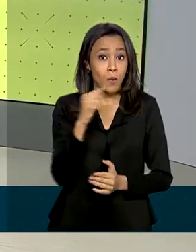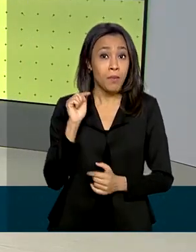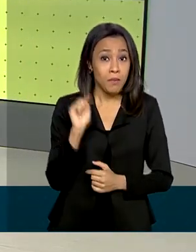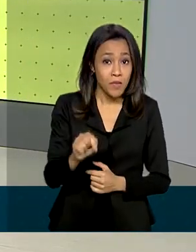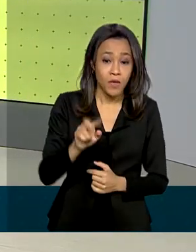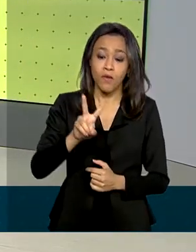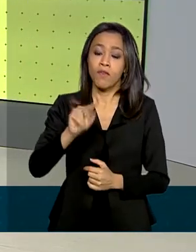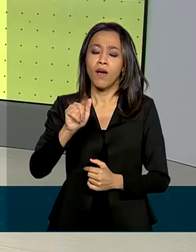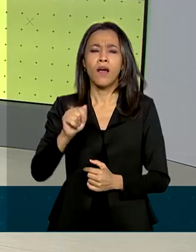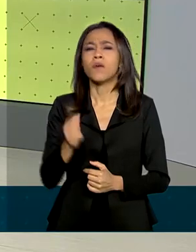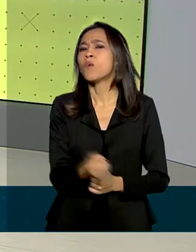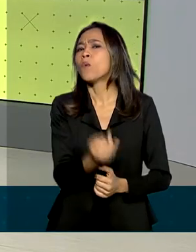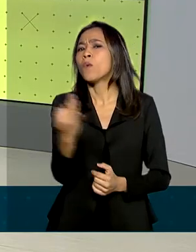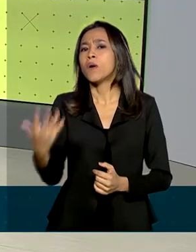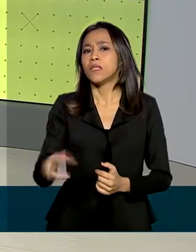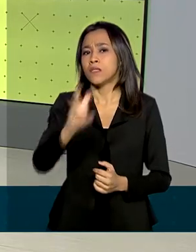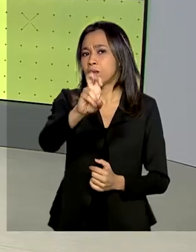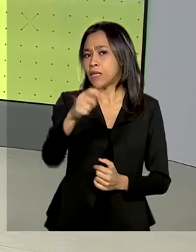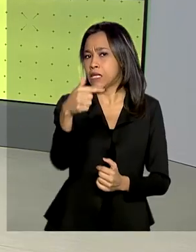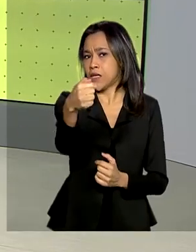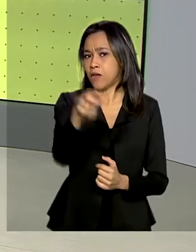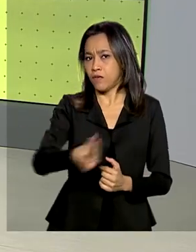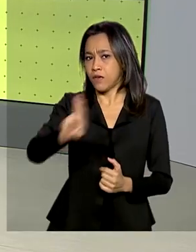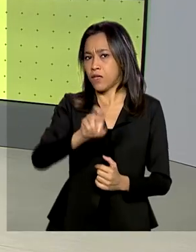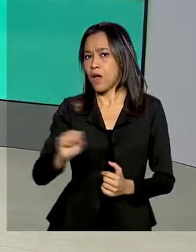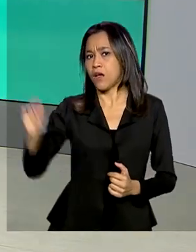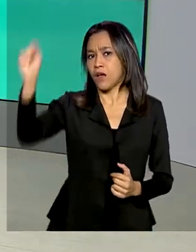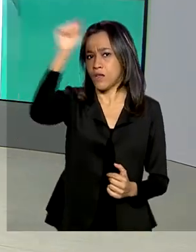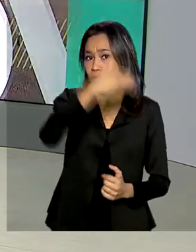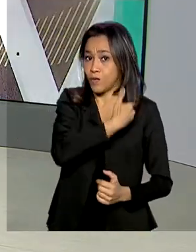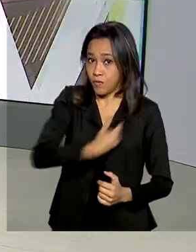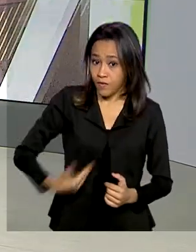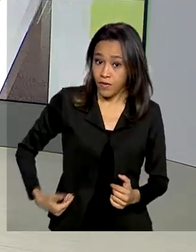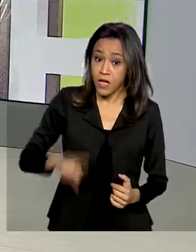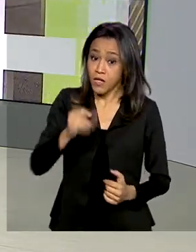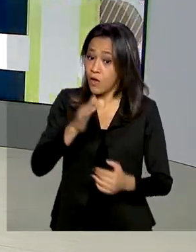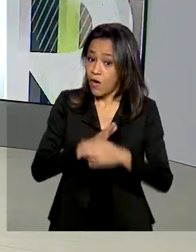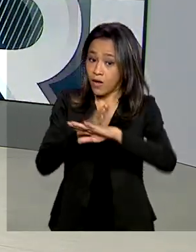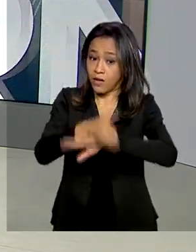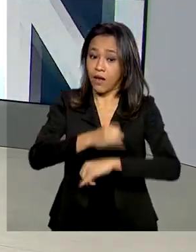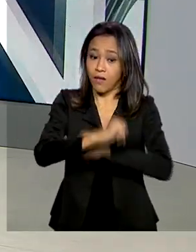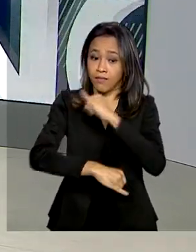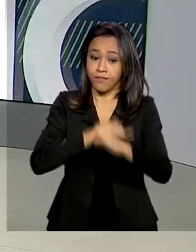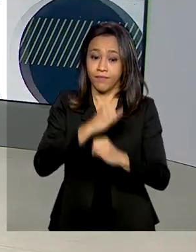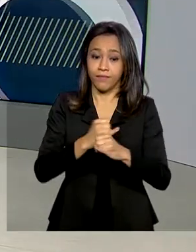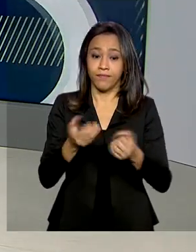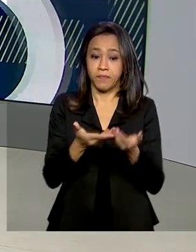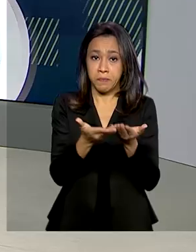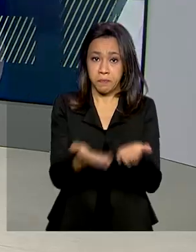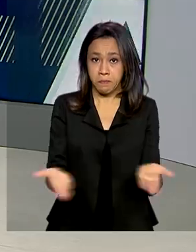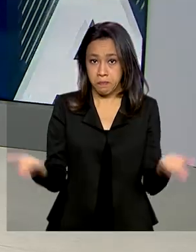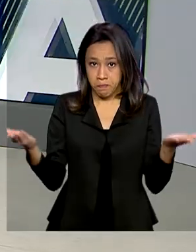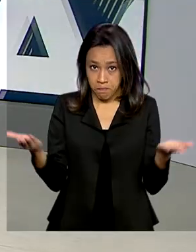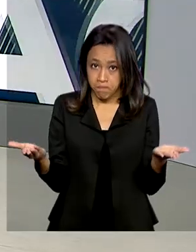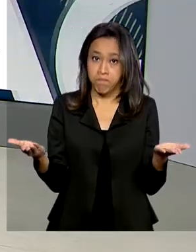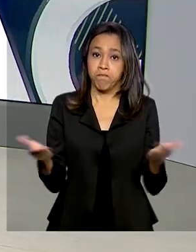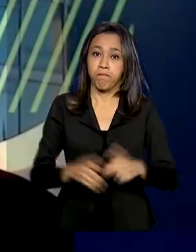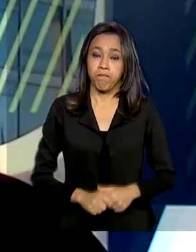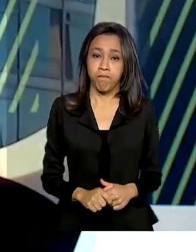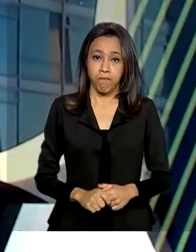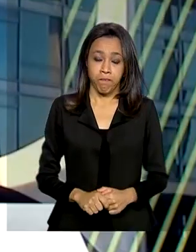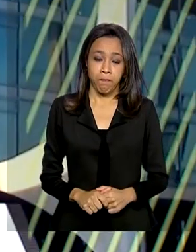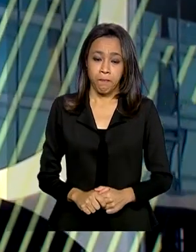universidades públicas e federais. Para mais informações, é só acessar sisu.mec.gov.br.